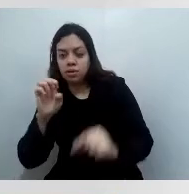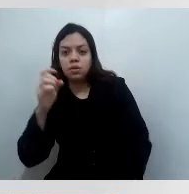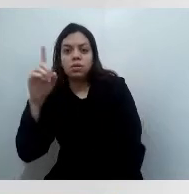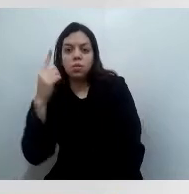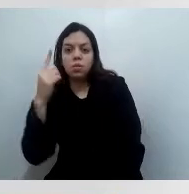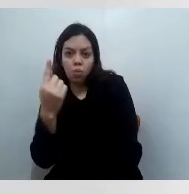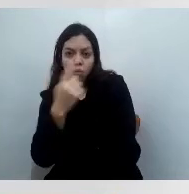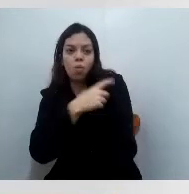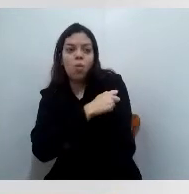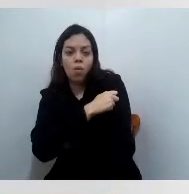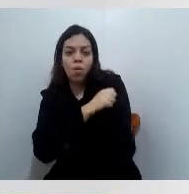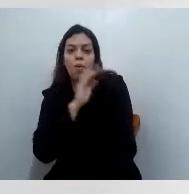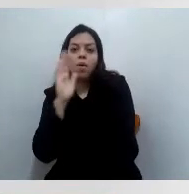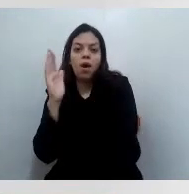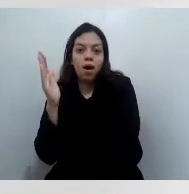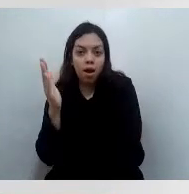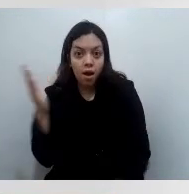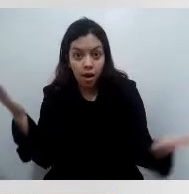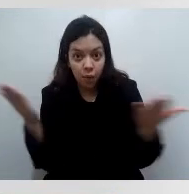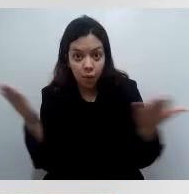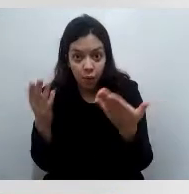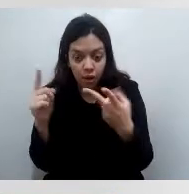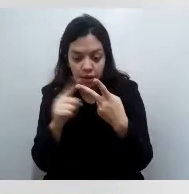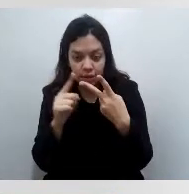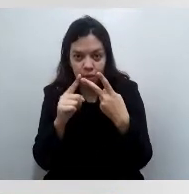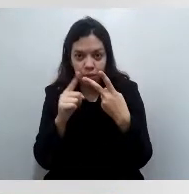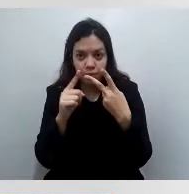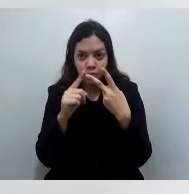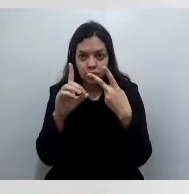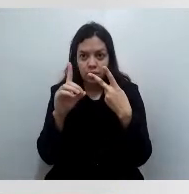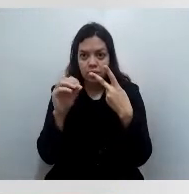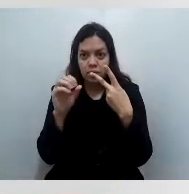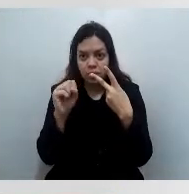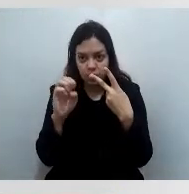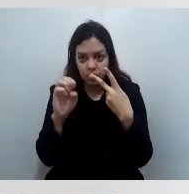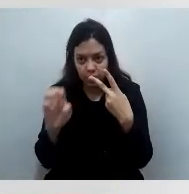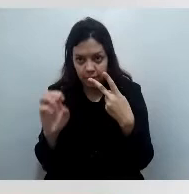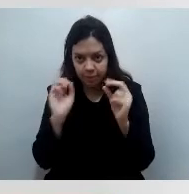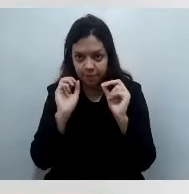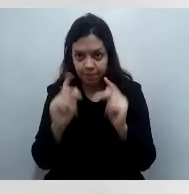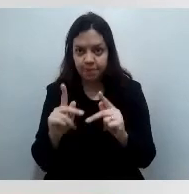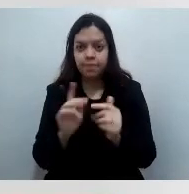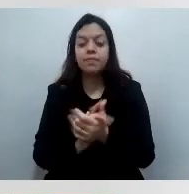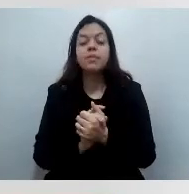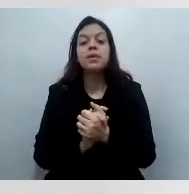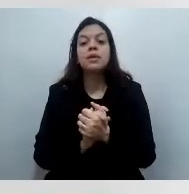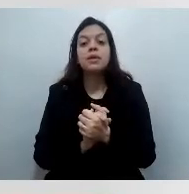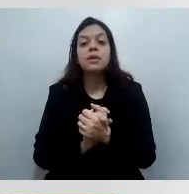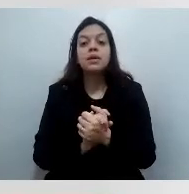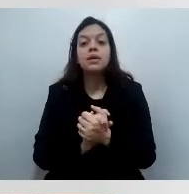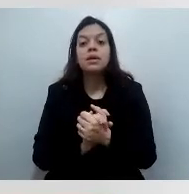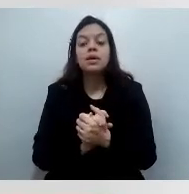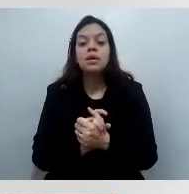principalmente os idosos. Os idosos. A gente tem tentar 100% de